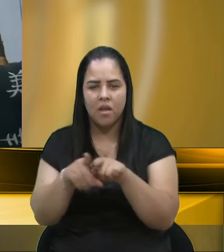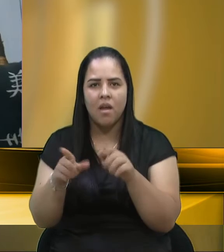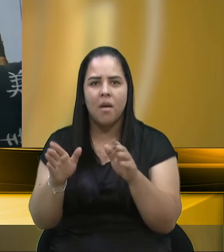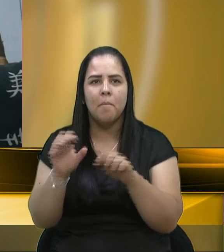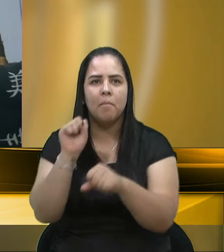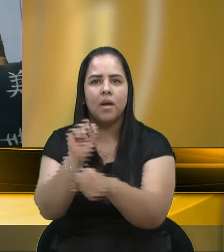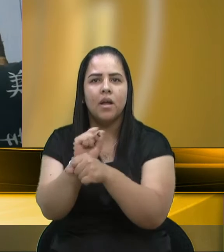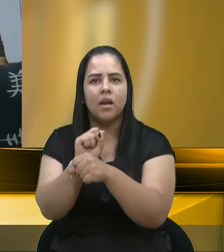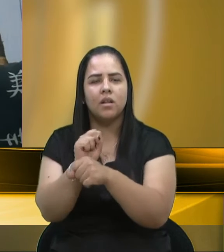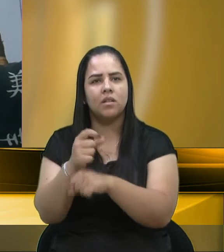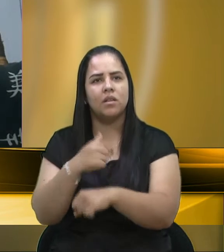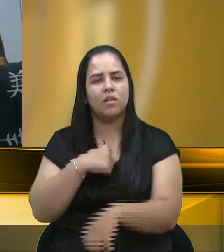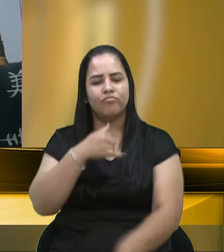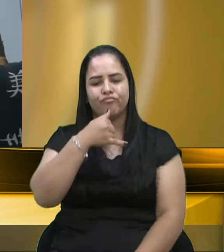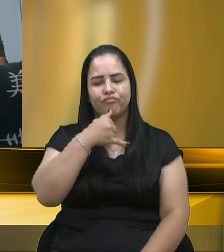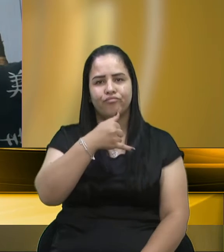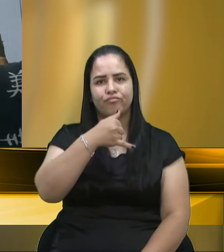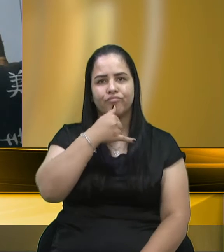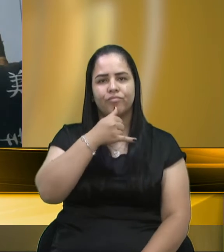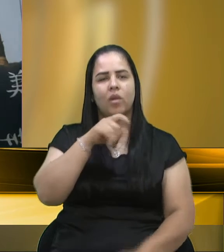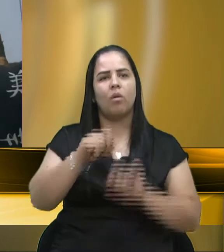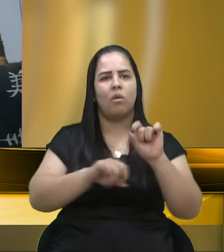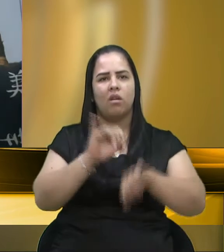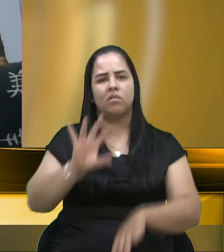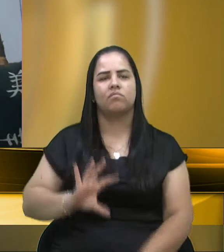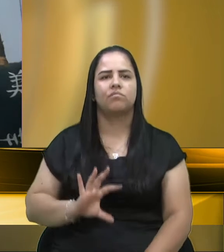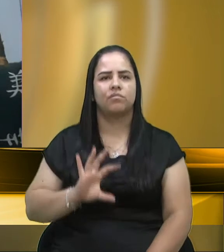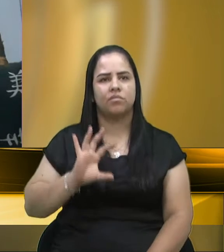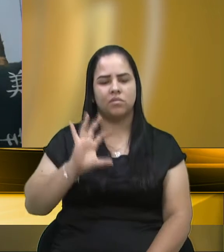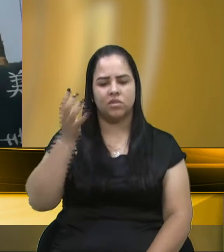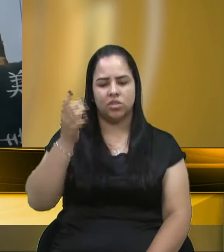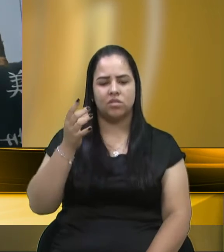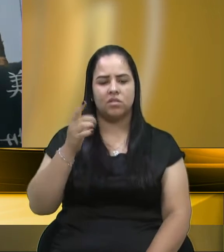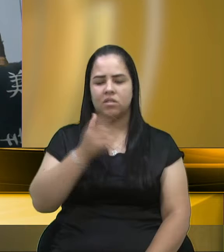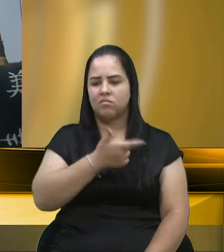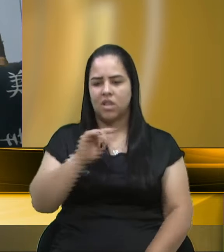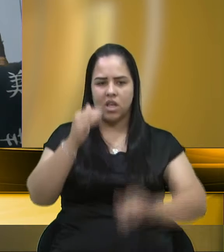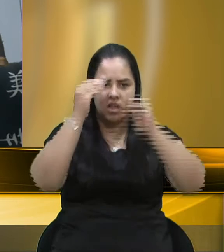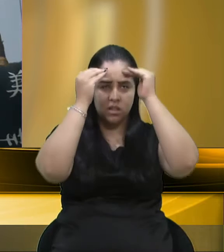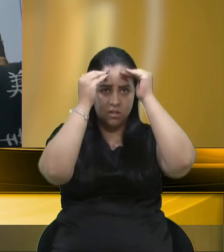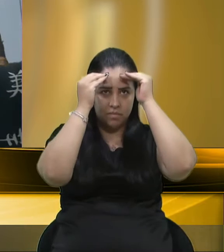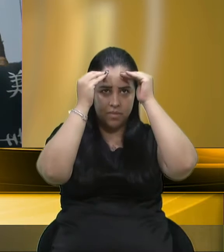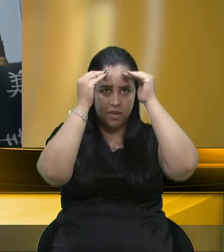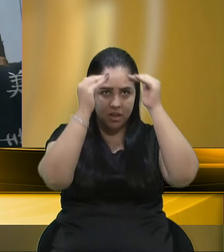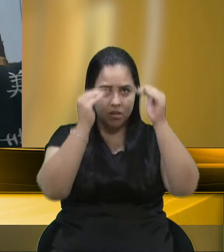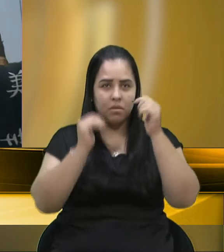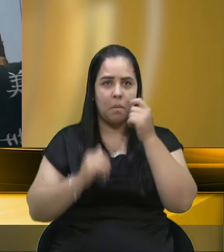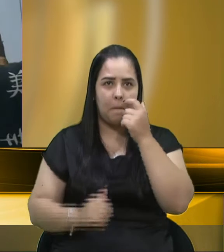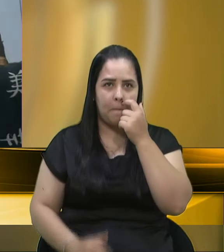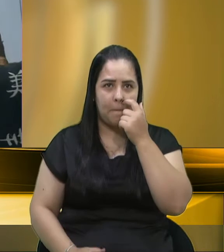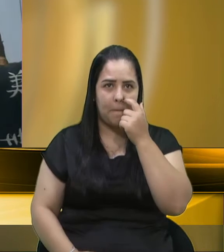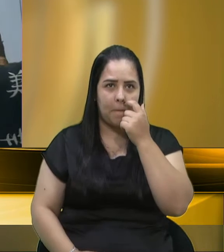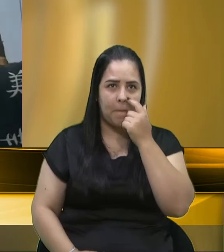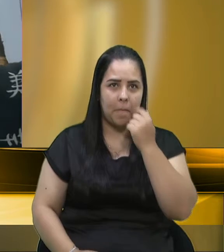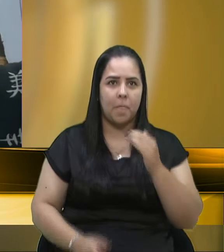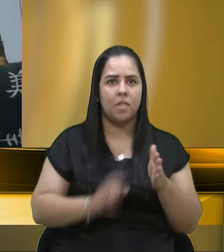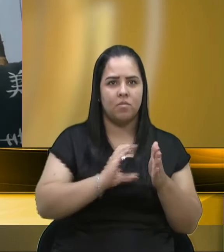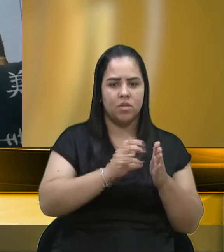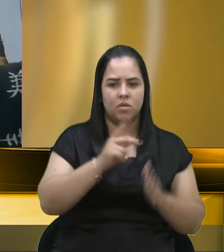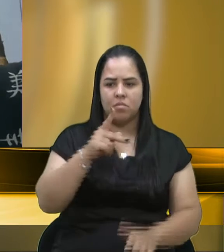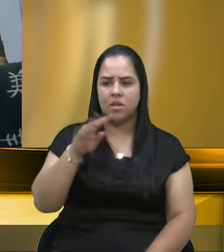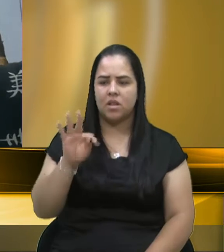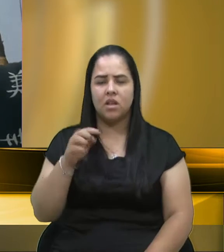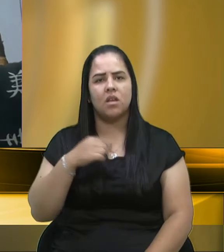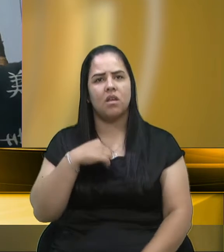triste da maneira que está sendo agido aí, de respeitando aí a bancada do PT, o qual eu tenho